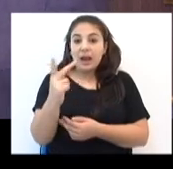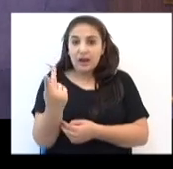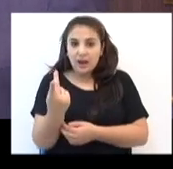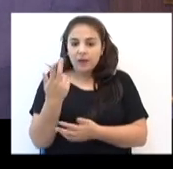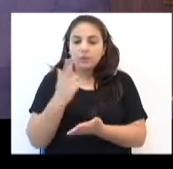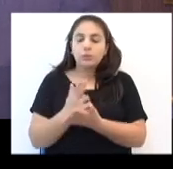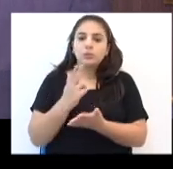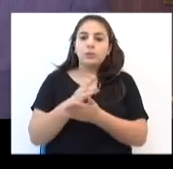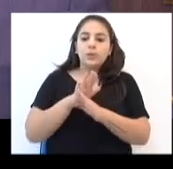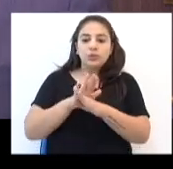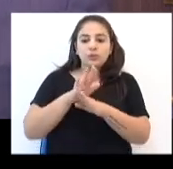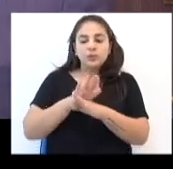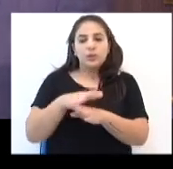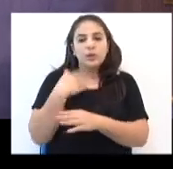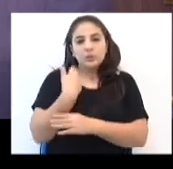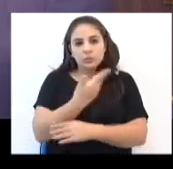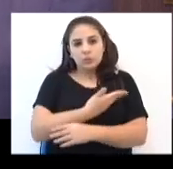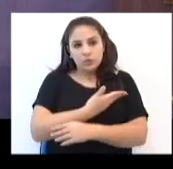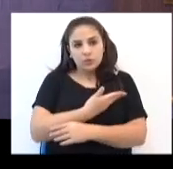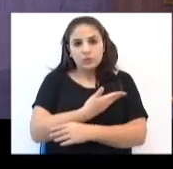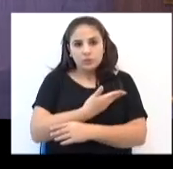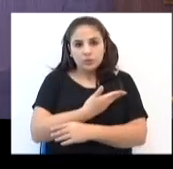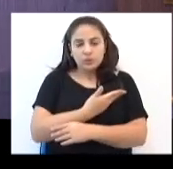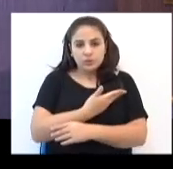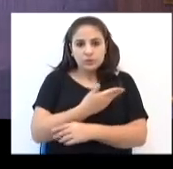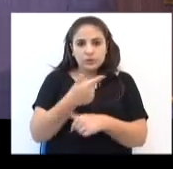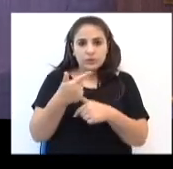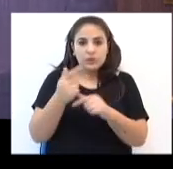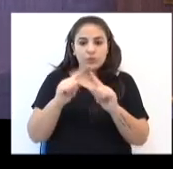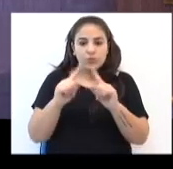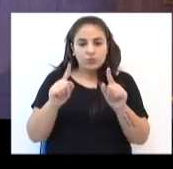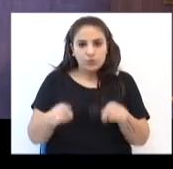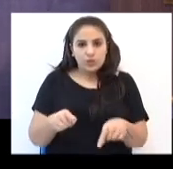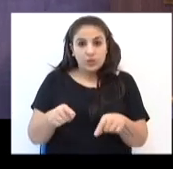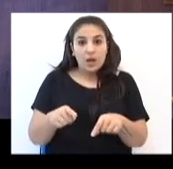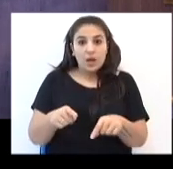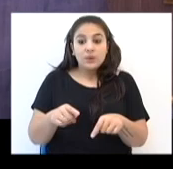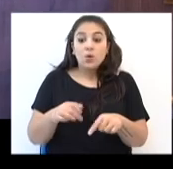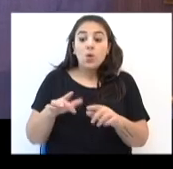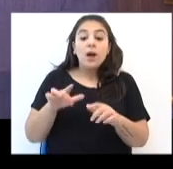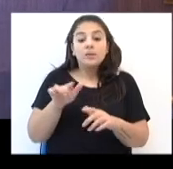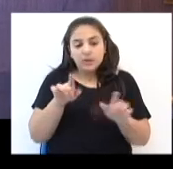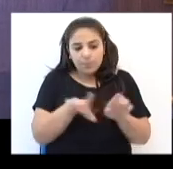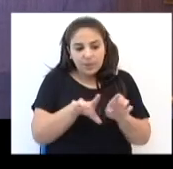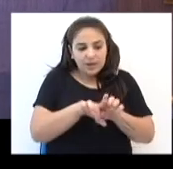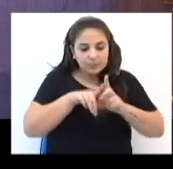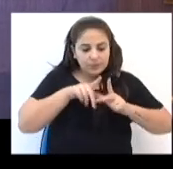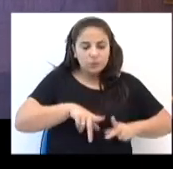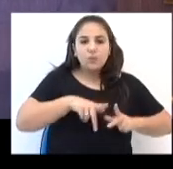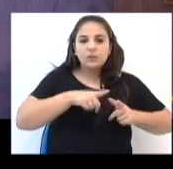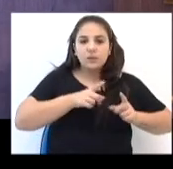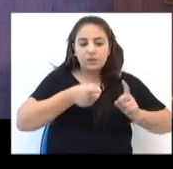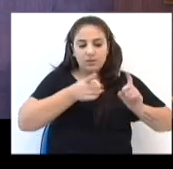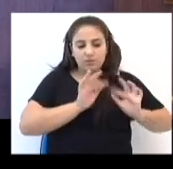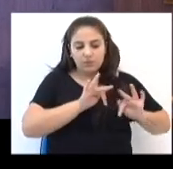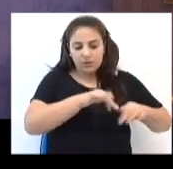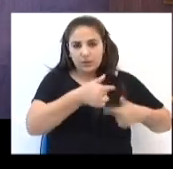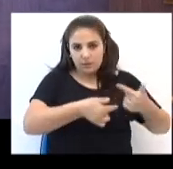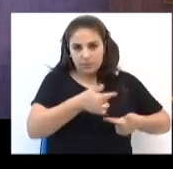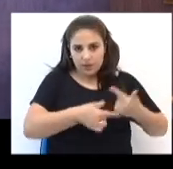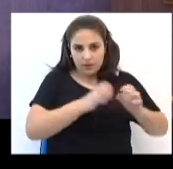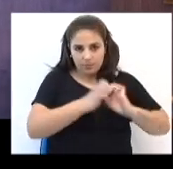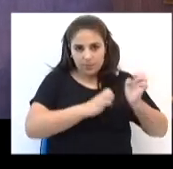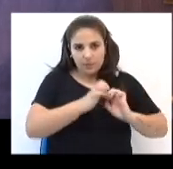Recursos humanos, até mesmo para auxiliar os nossos colaboradores que saíram a se recolocar. A empresa, de maneira alguma, ela